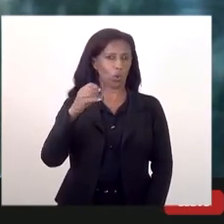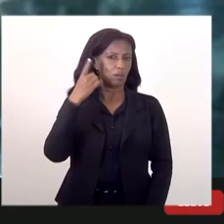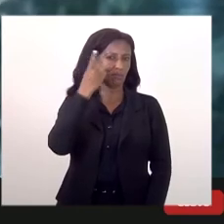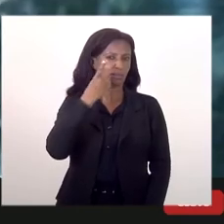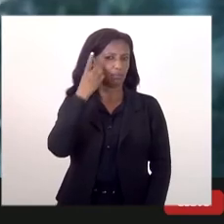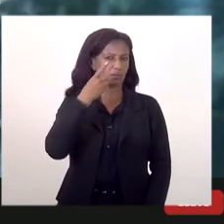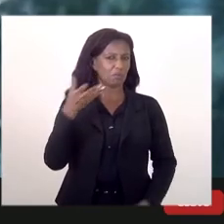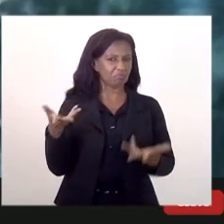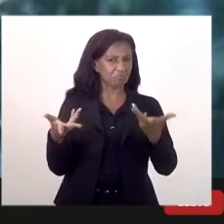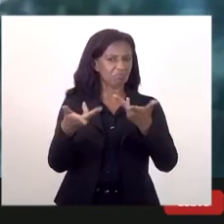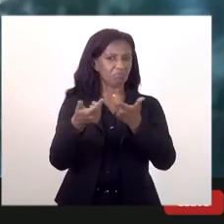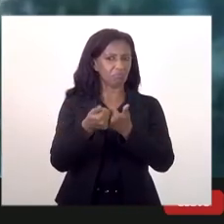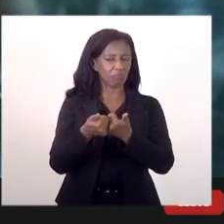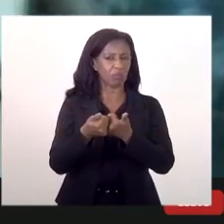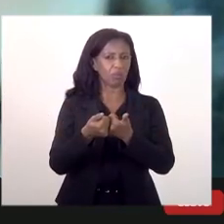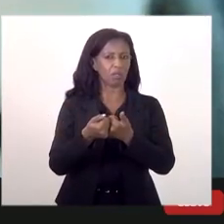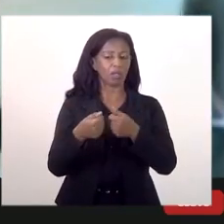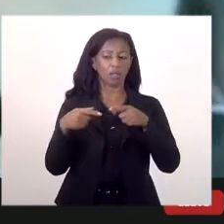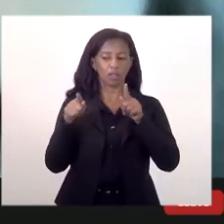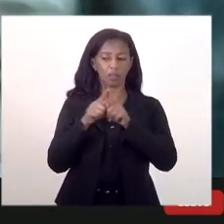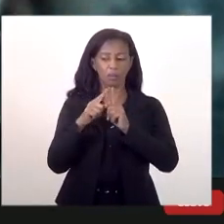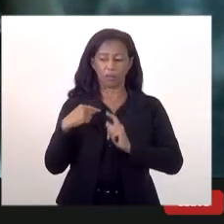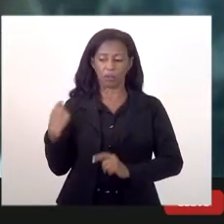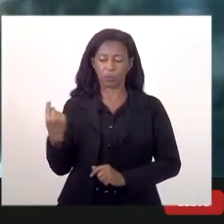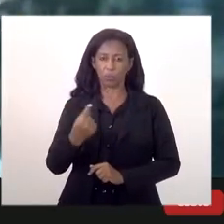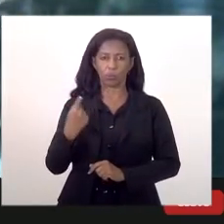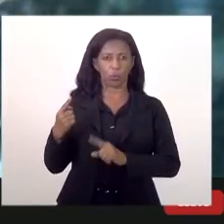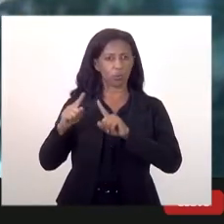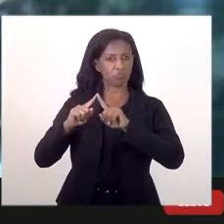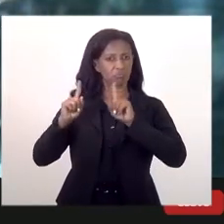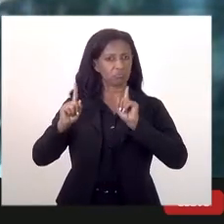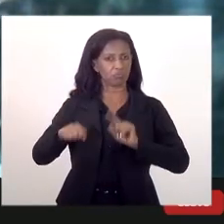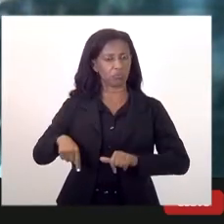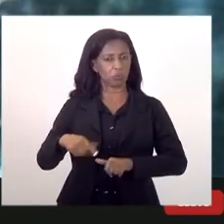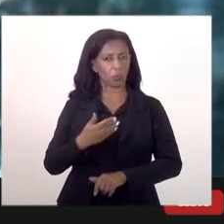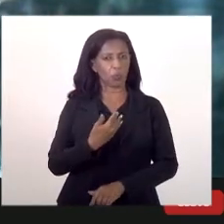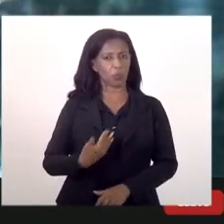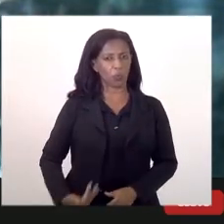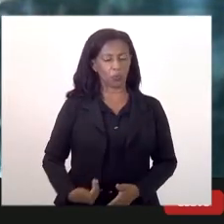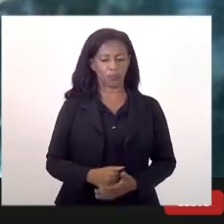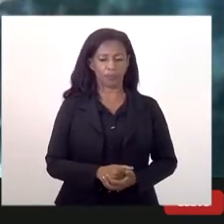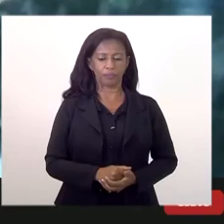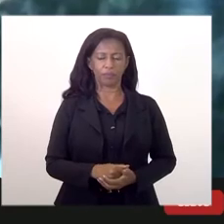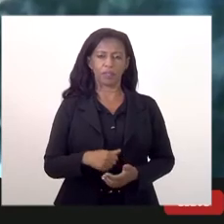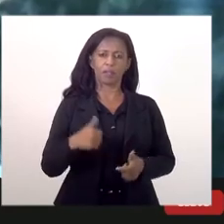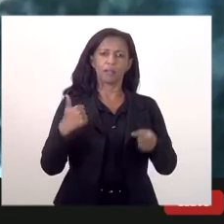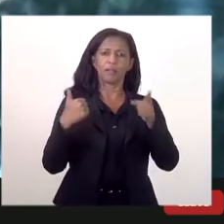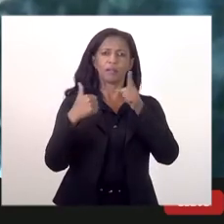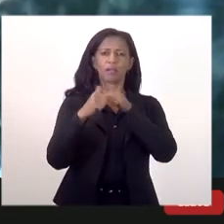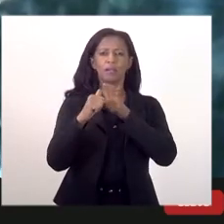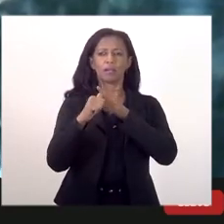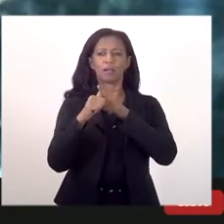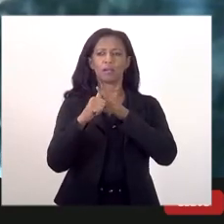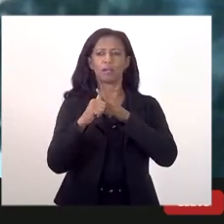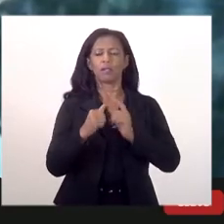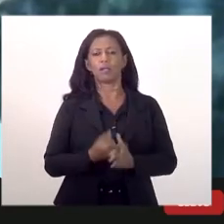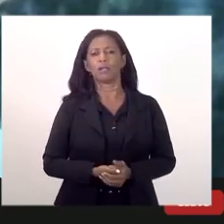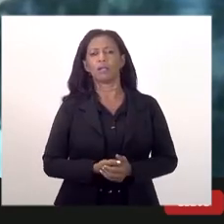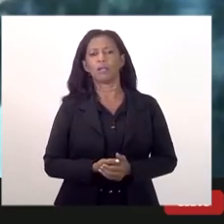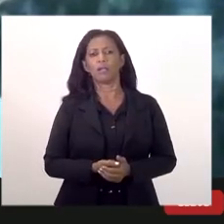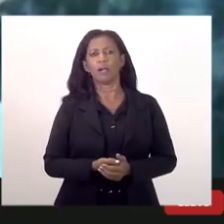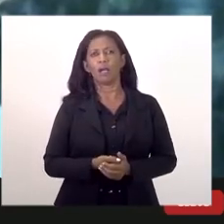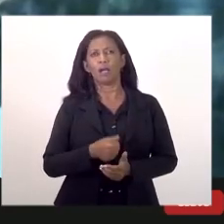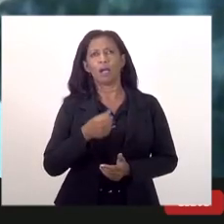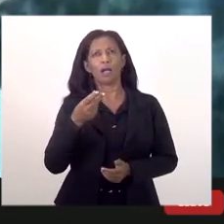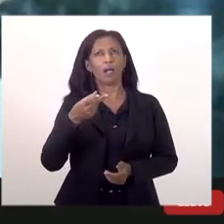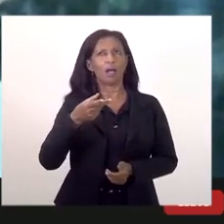situação que tem a ver conosco funcionários públicos primeiro é a citação de que há poucos engenheiros no Rio de Janeiro